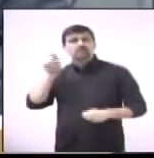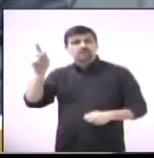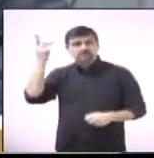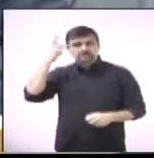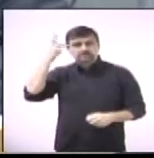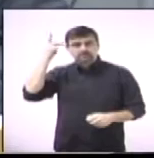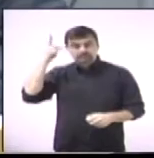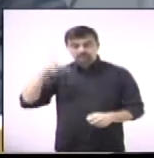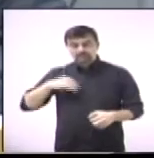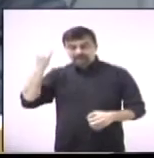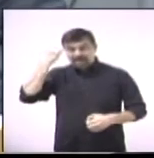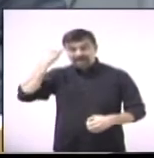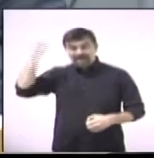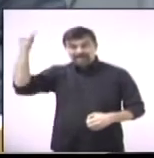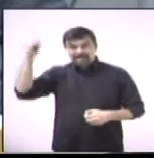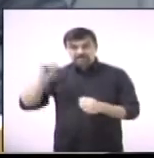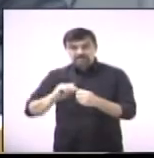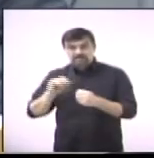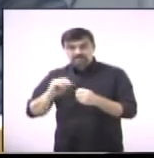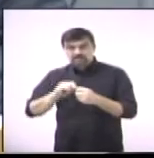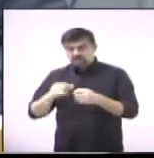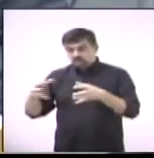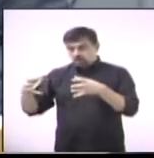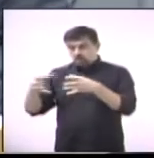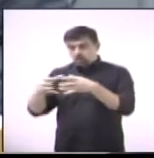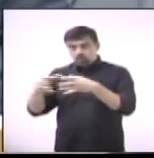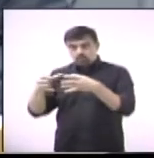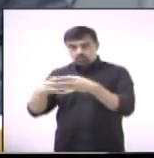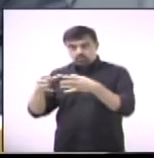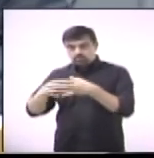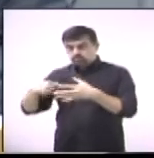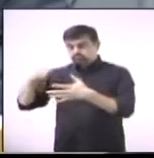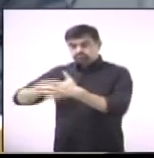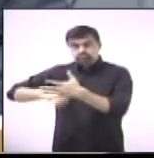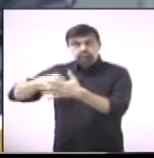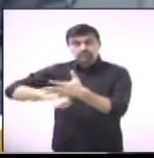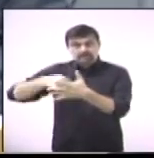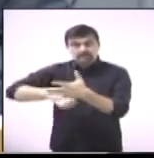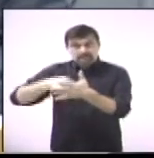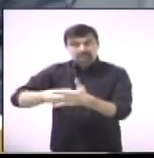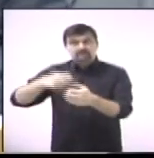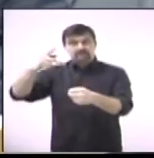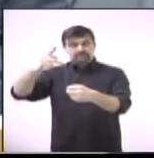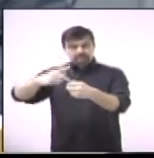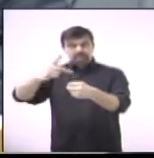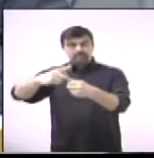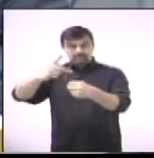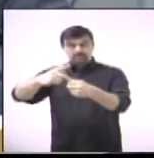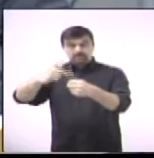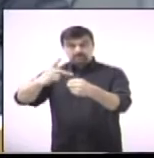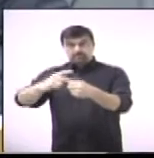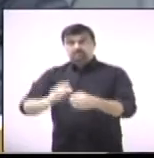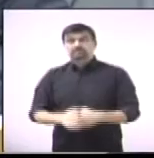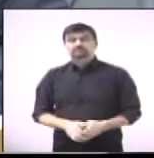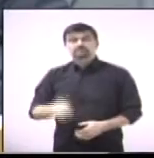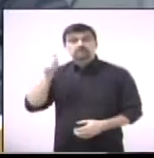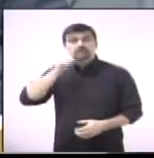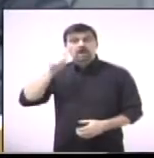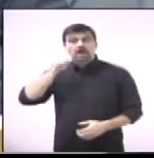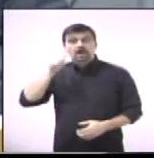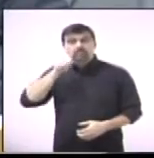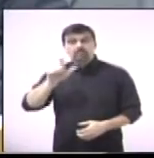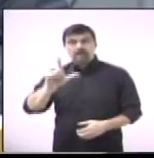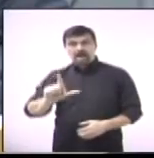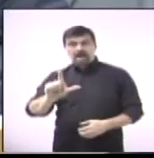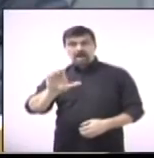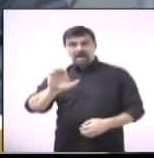Brandão tomou a iniciativa de fazer essa frente parlamentar. Então, que nós pudéssemos aqui, e a Leci Brandão se dispôs a vir